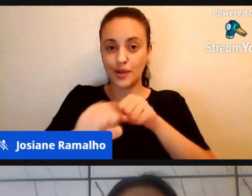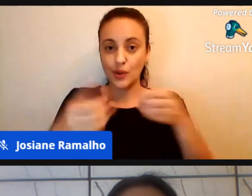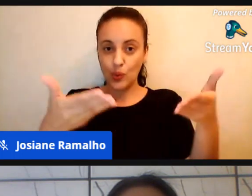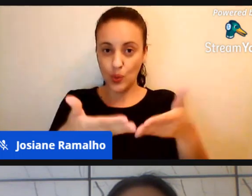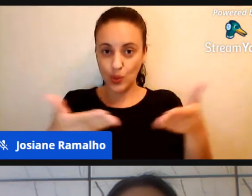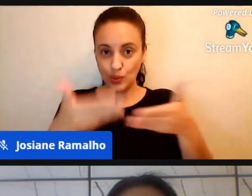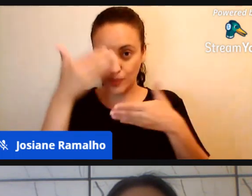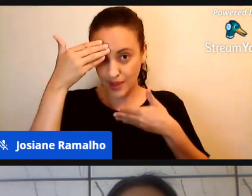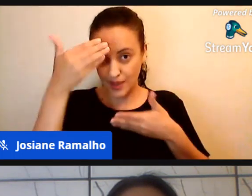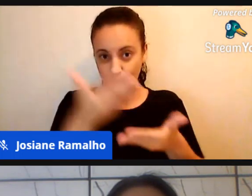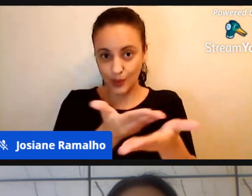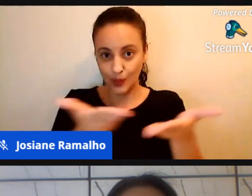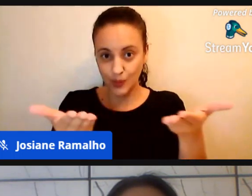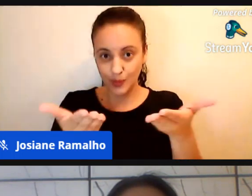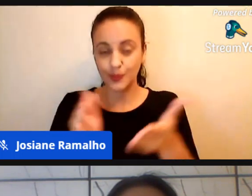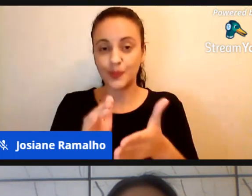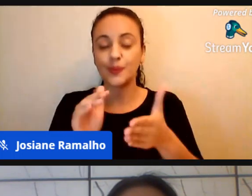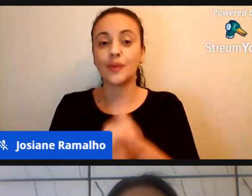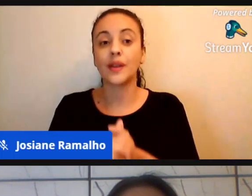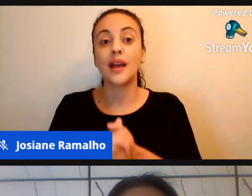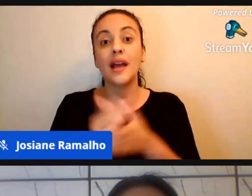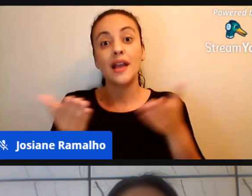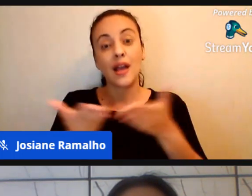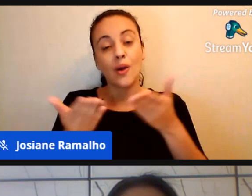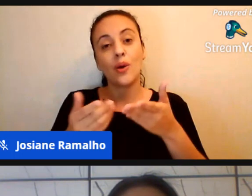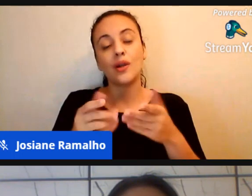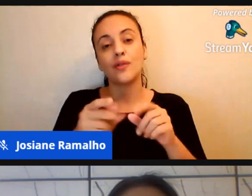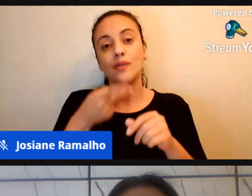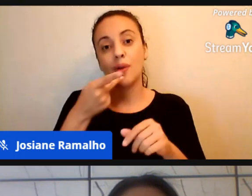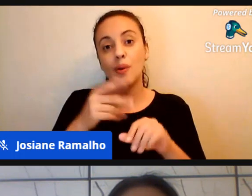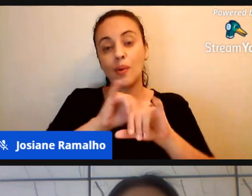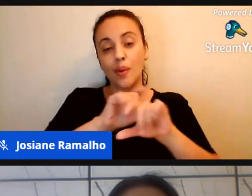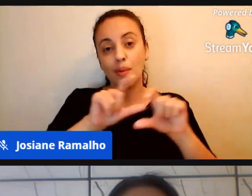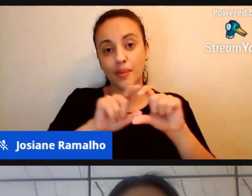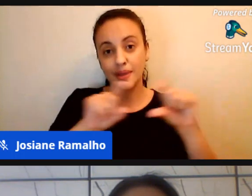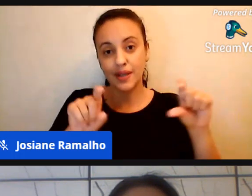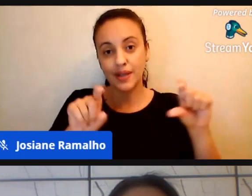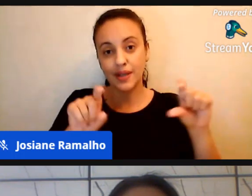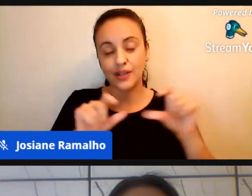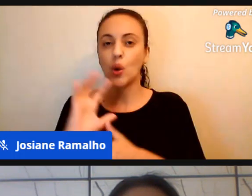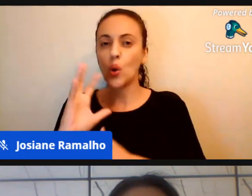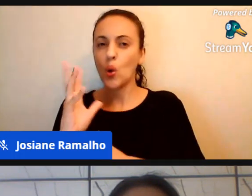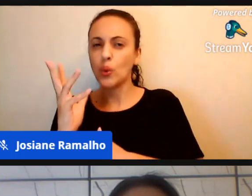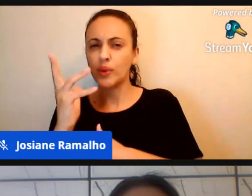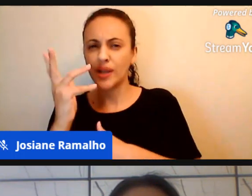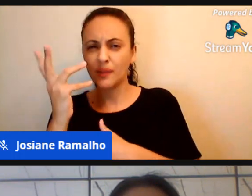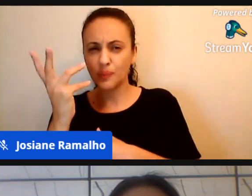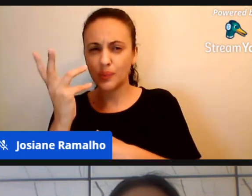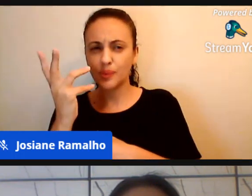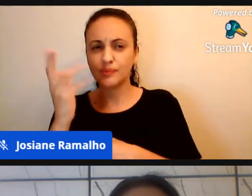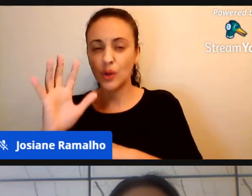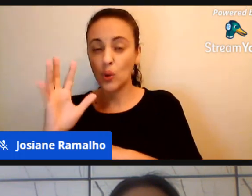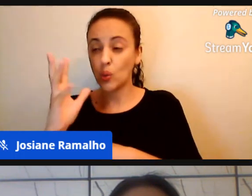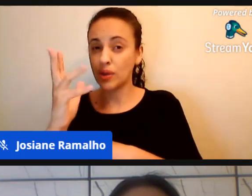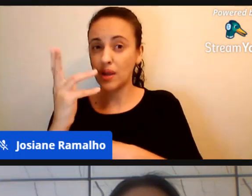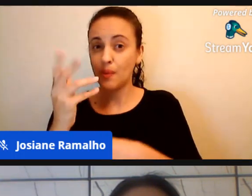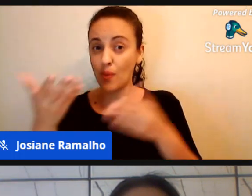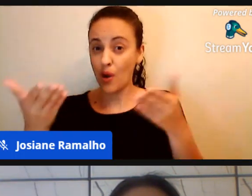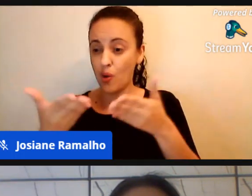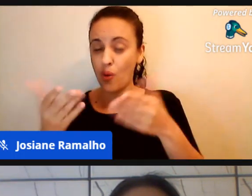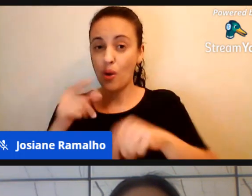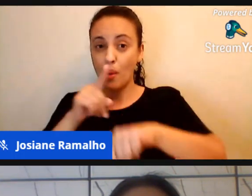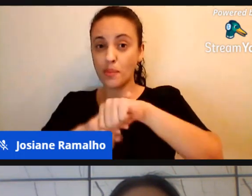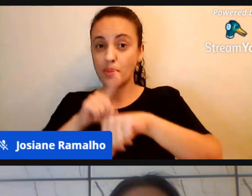e eu espero, vou deixar uma mensagem aqui, que o tempo, esse tempo é de ter esperança,